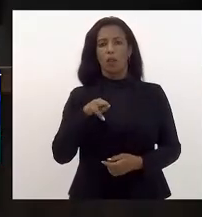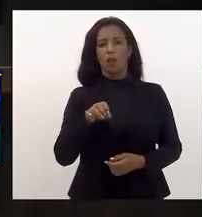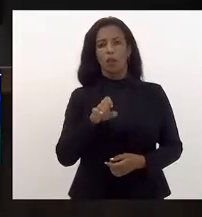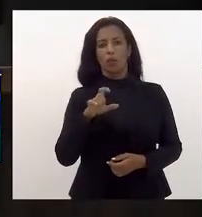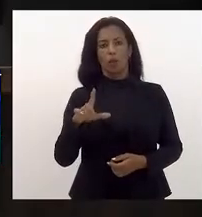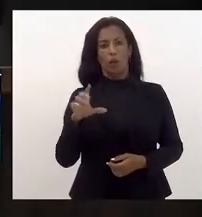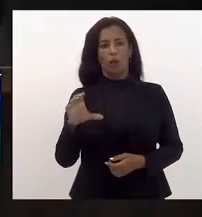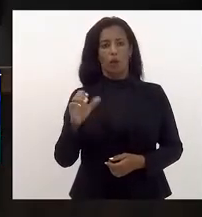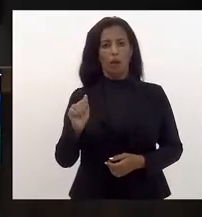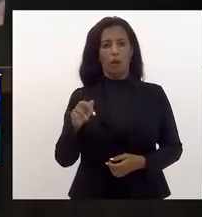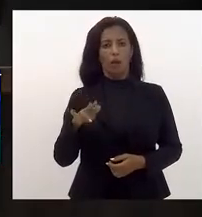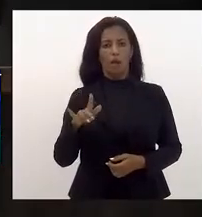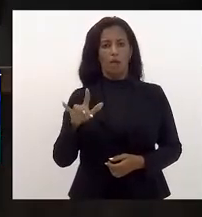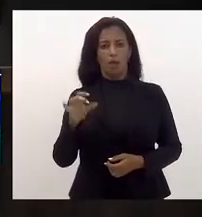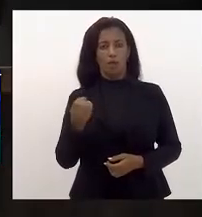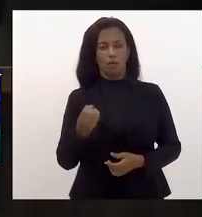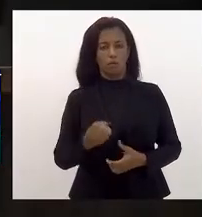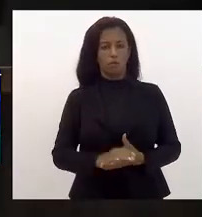Carvalho.